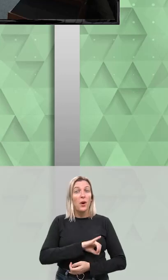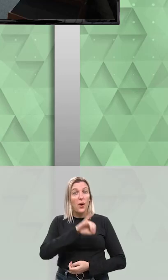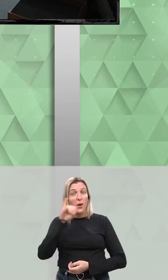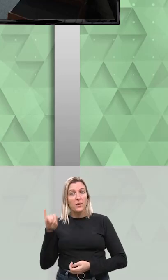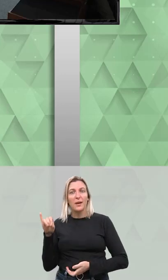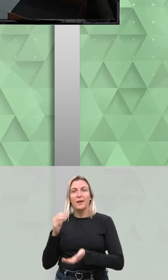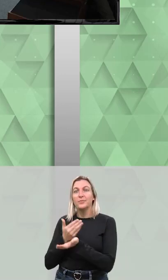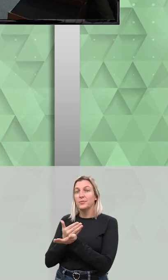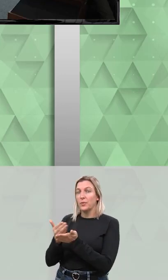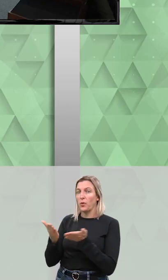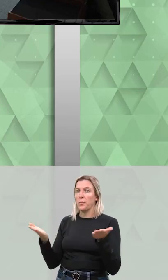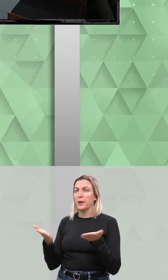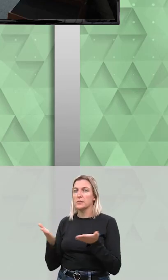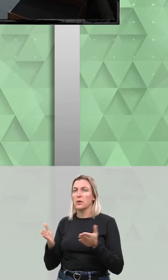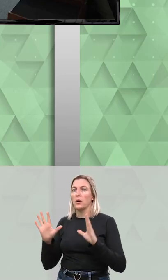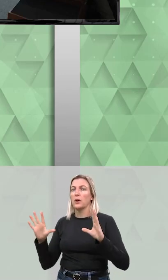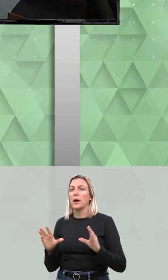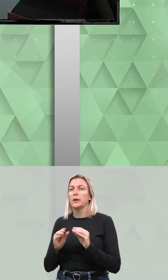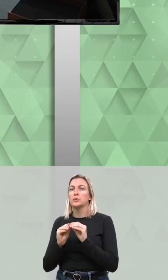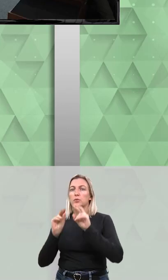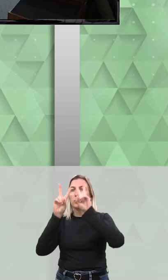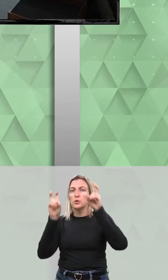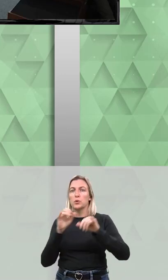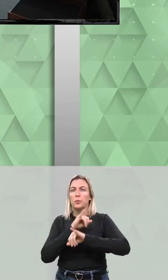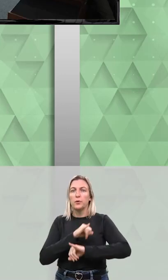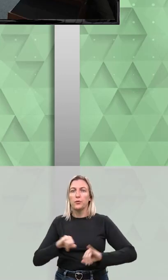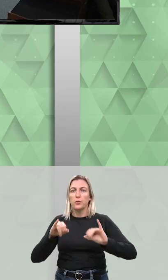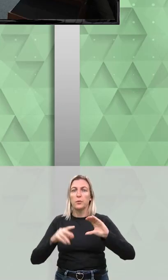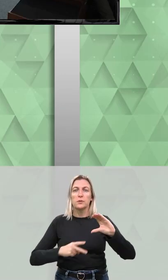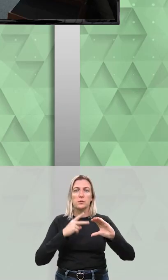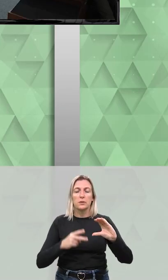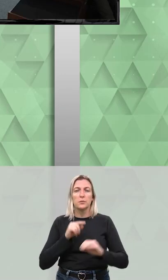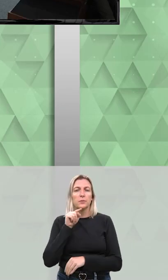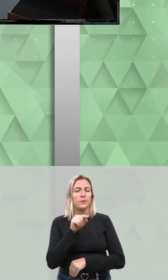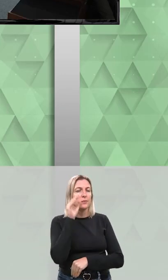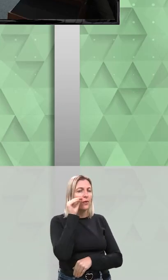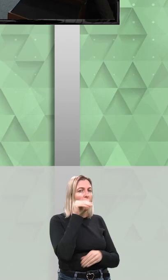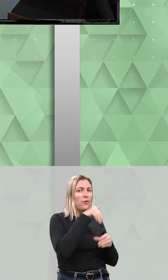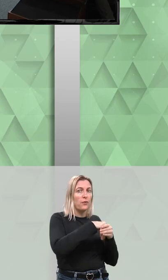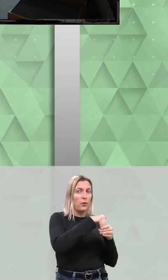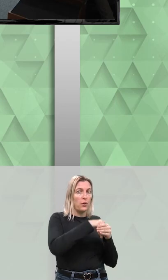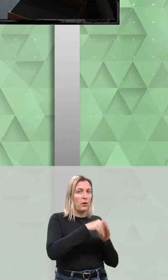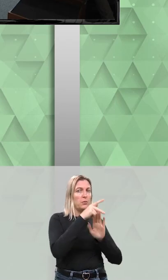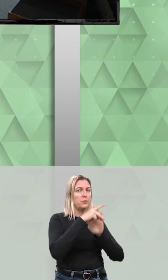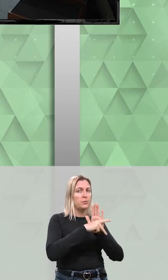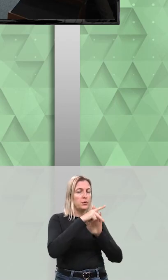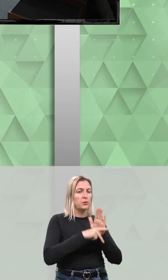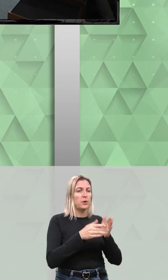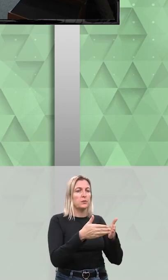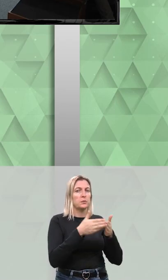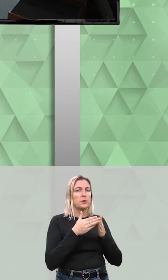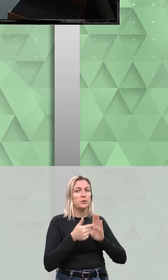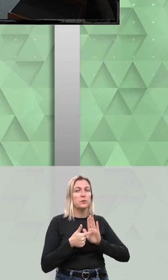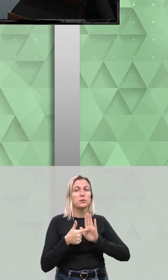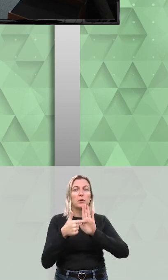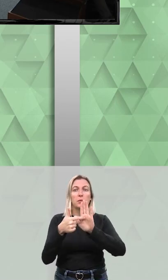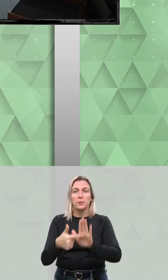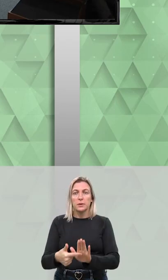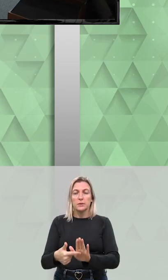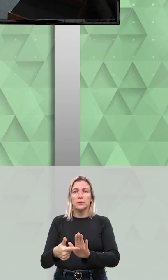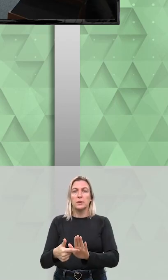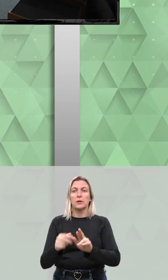Olá, começa agora o resumo legislativo. Aqui você acompanha as votações de projetos e requerimentos